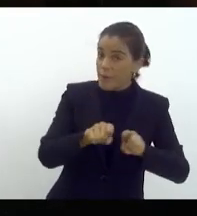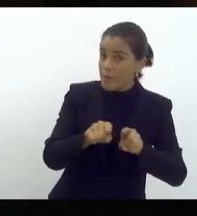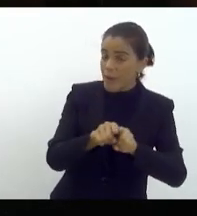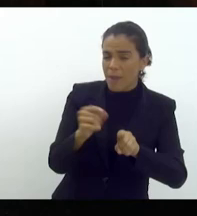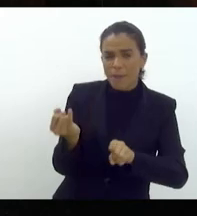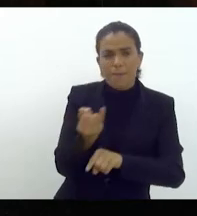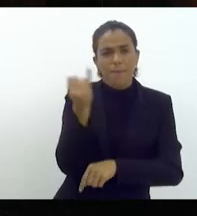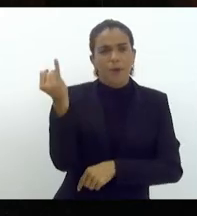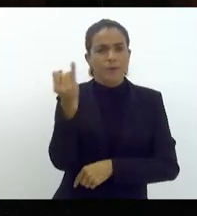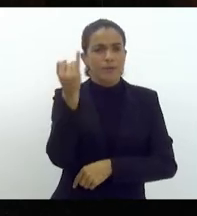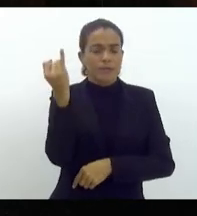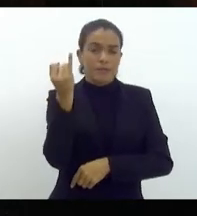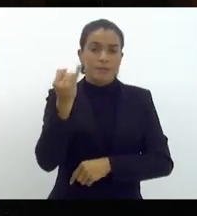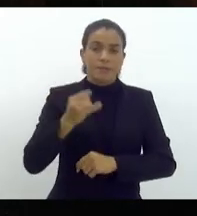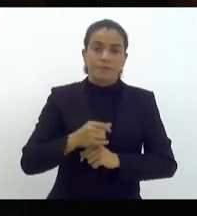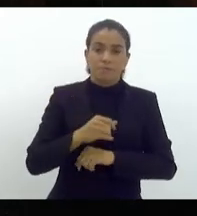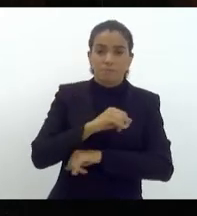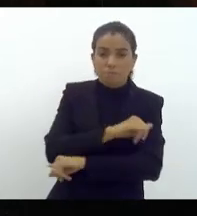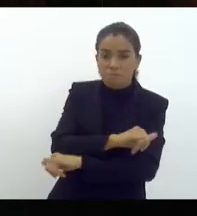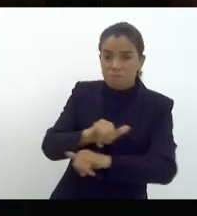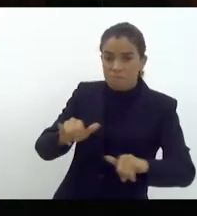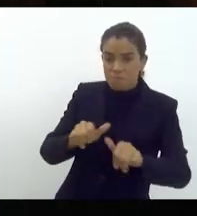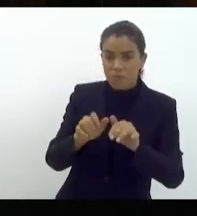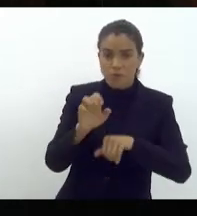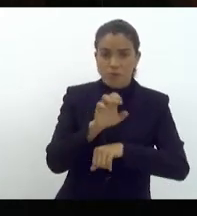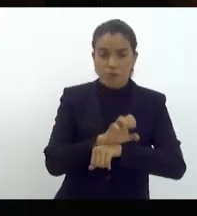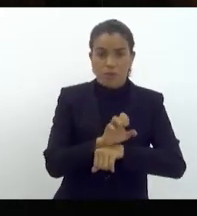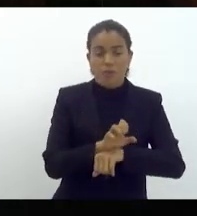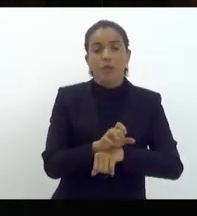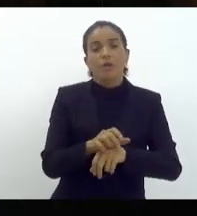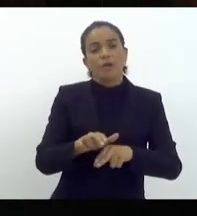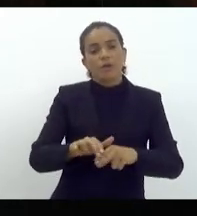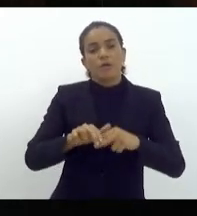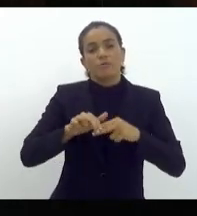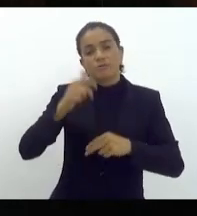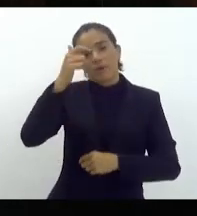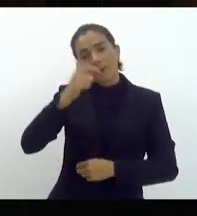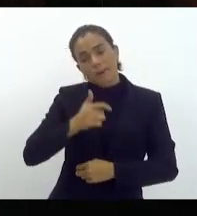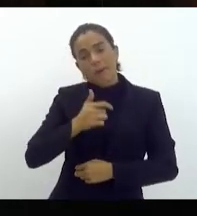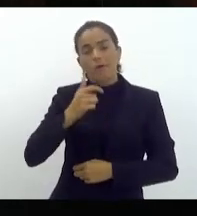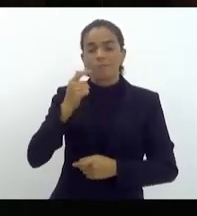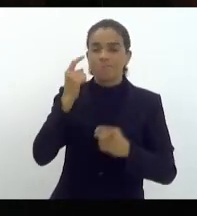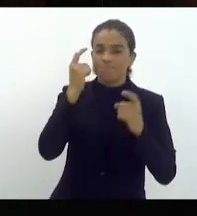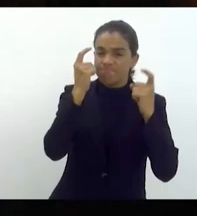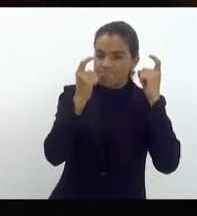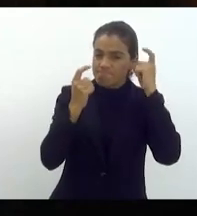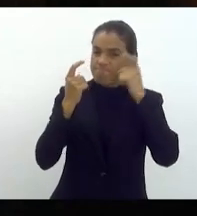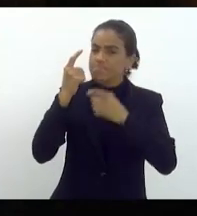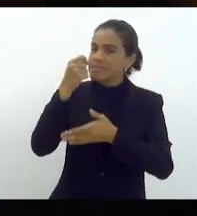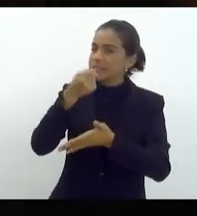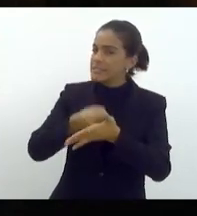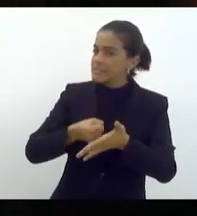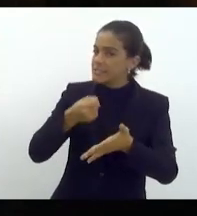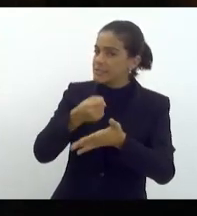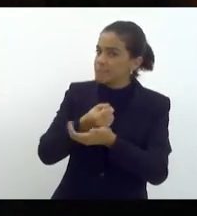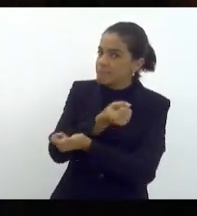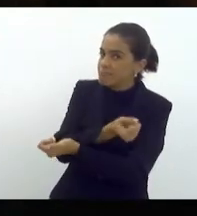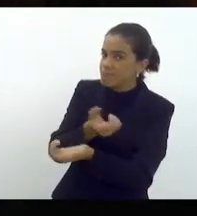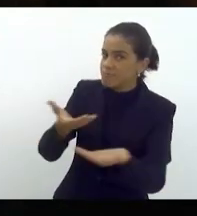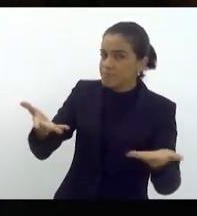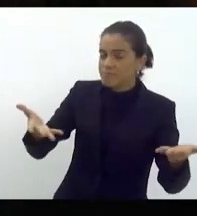para o nosso Estado, e é por isso que eu me preocupei de trazer esse assunto